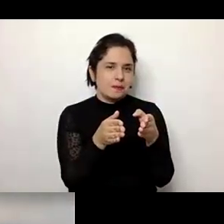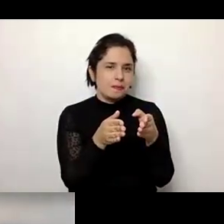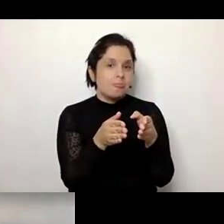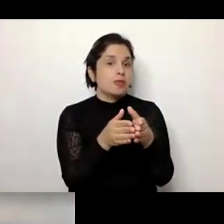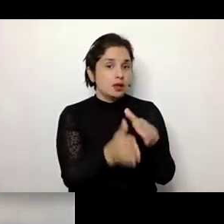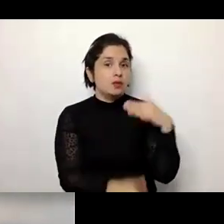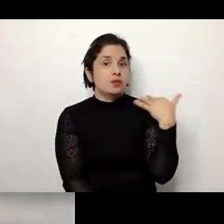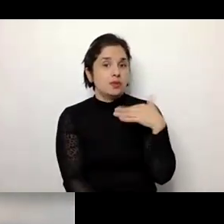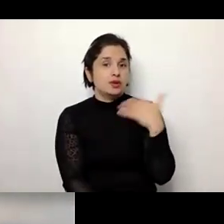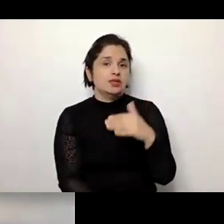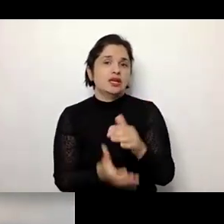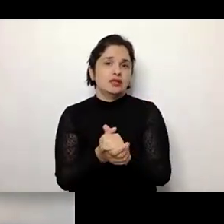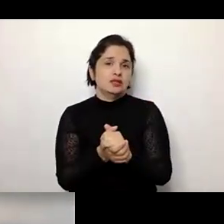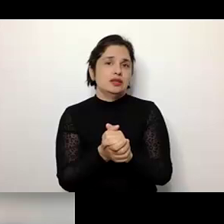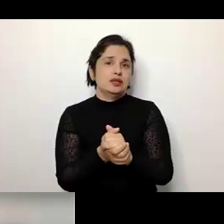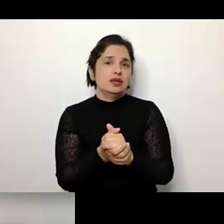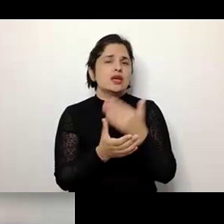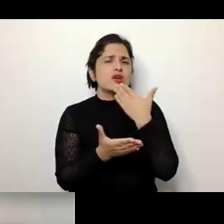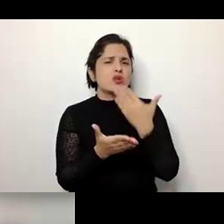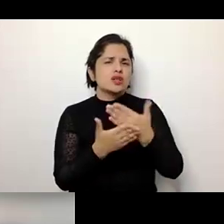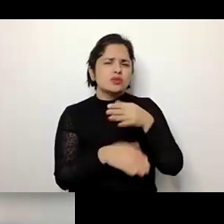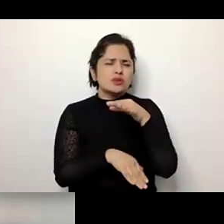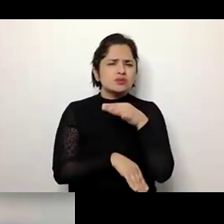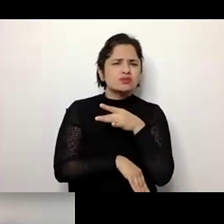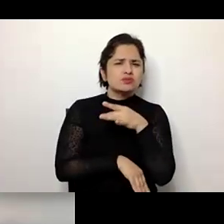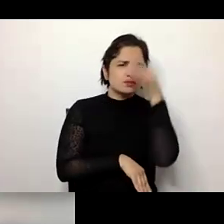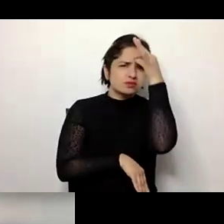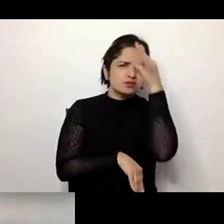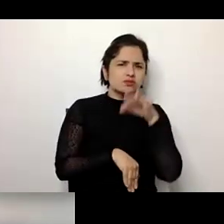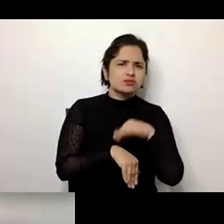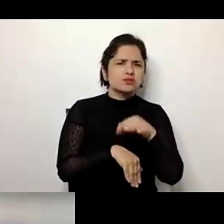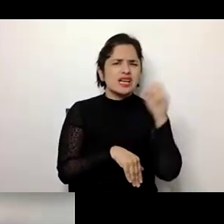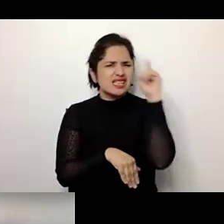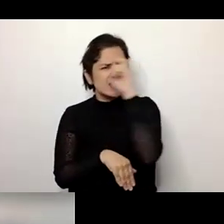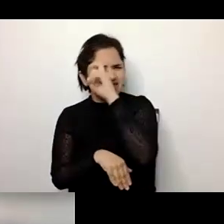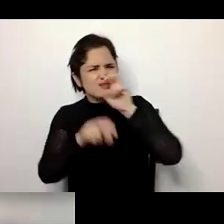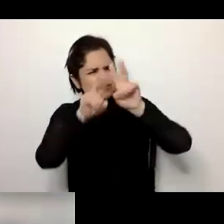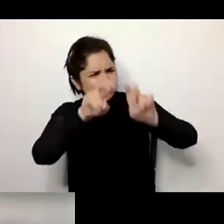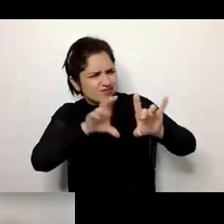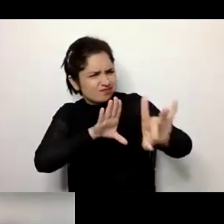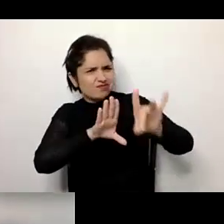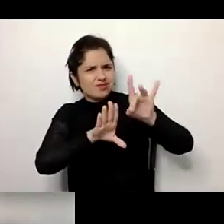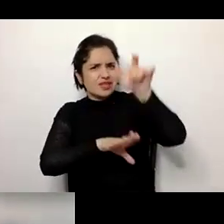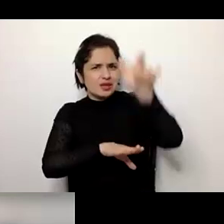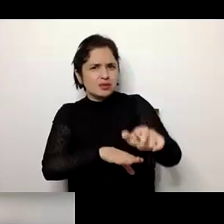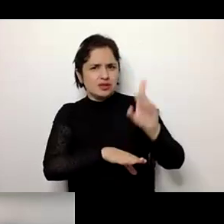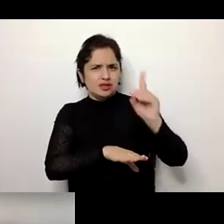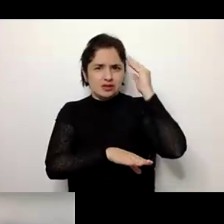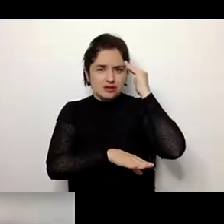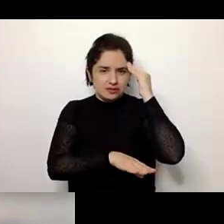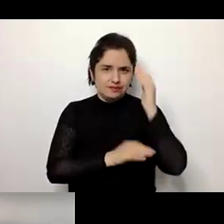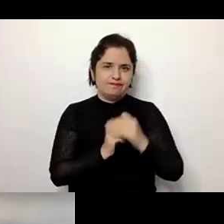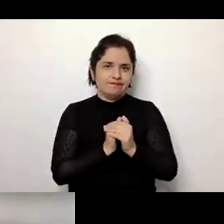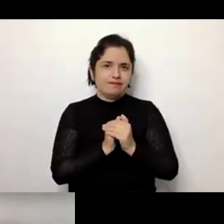importante quando nós falamos das doenças, que muitas vezes é difícil diagnosticar a doença em uma pessoa com deficiência,